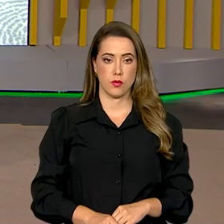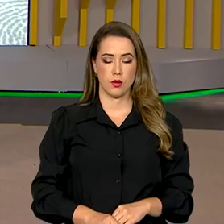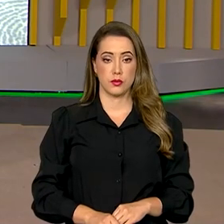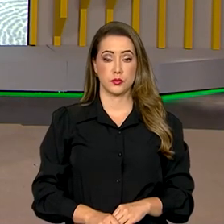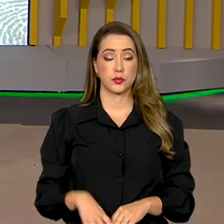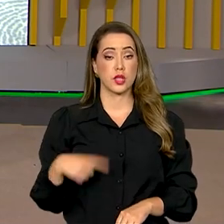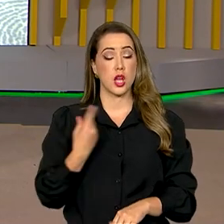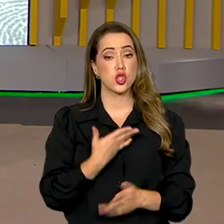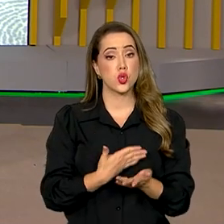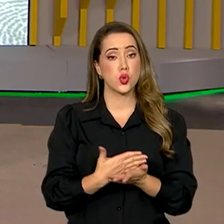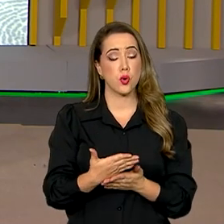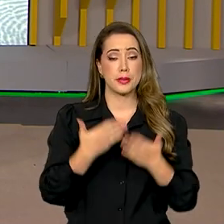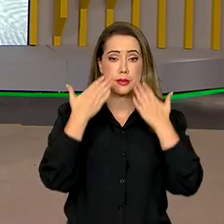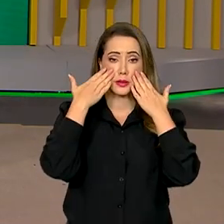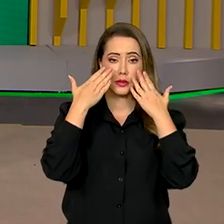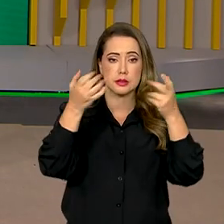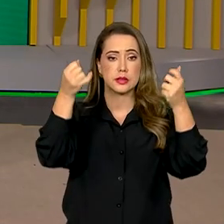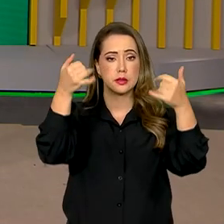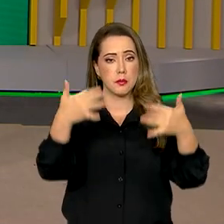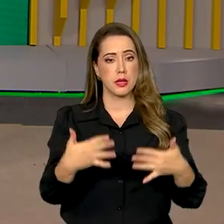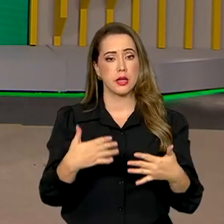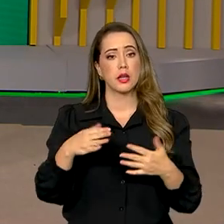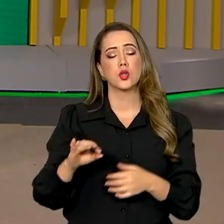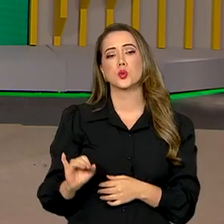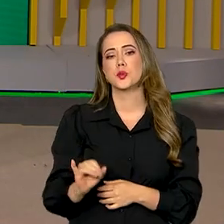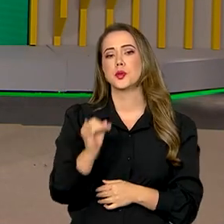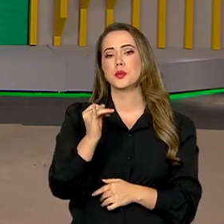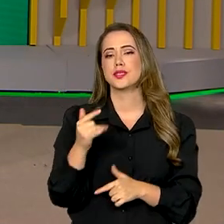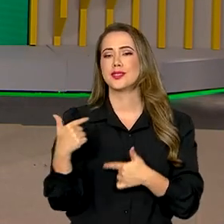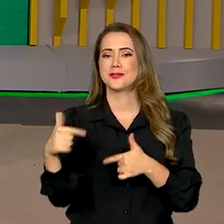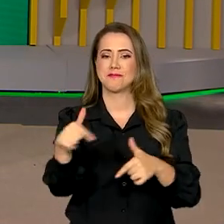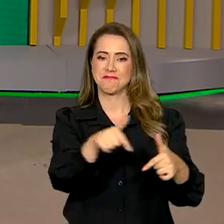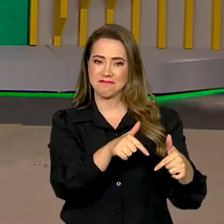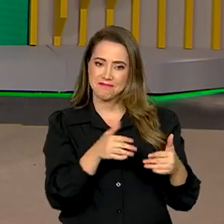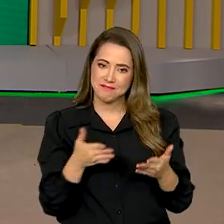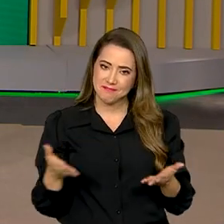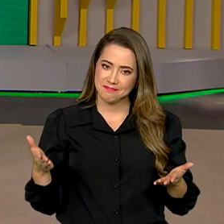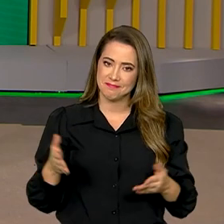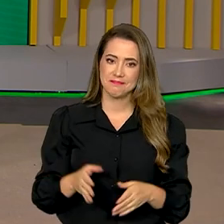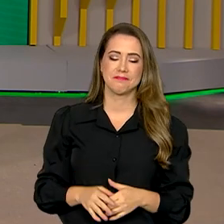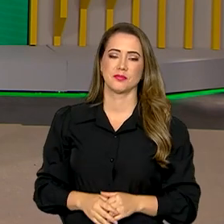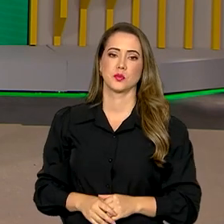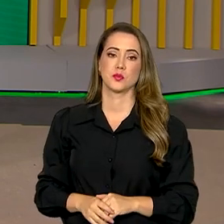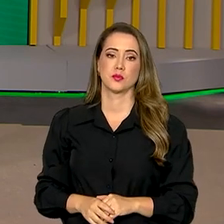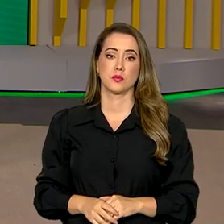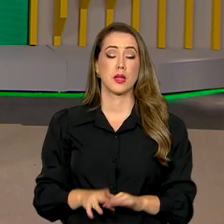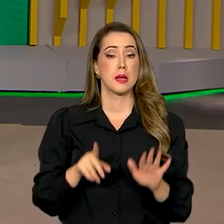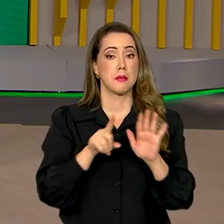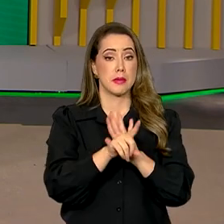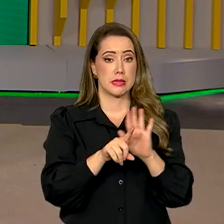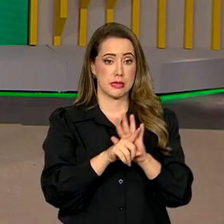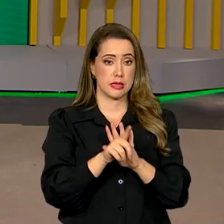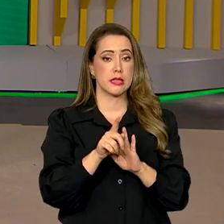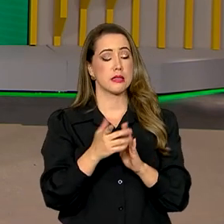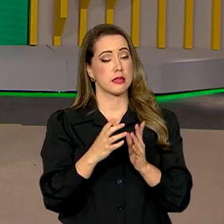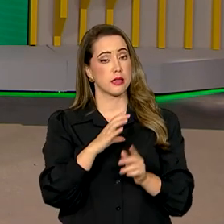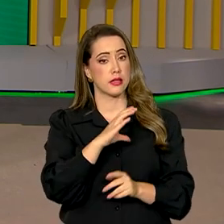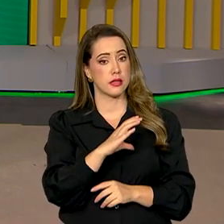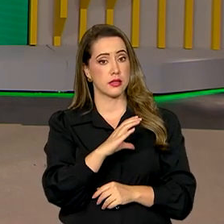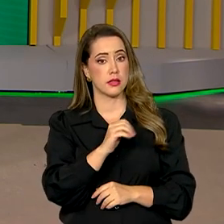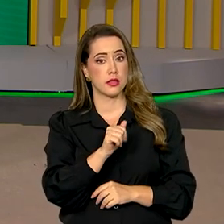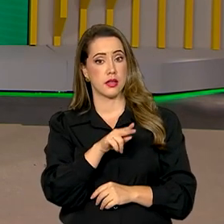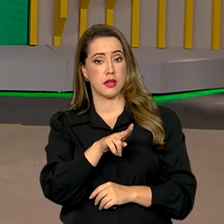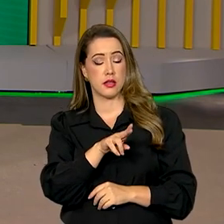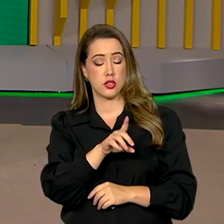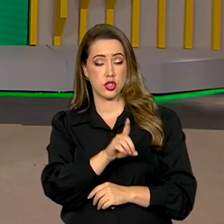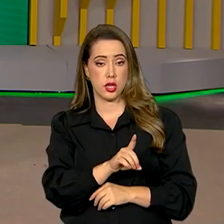A gente começa esta edição do Brasil em Dia falando sobre oportunidade no mercado de trabalho. A pesquisa mensal sobre emprego